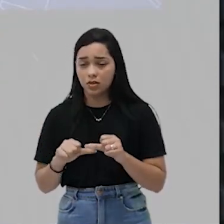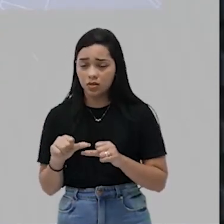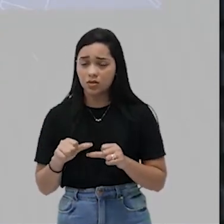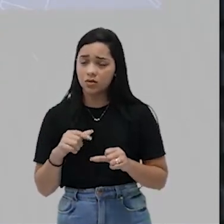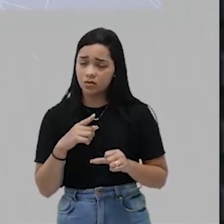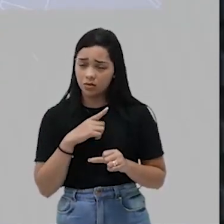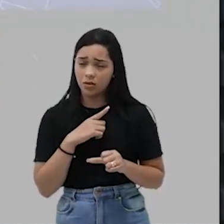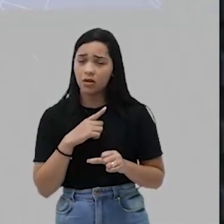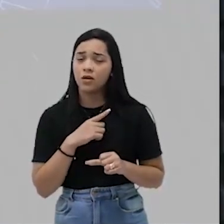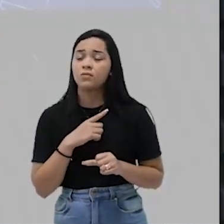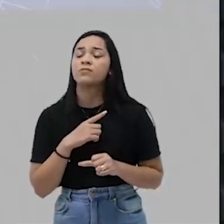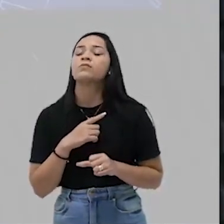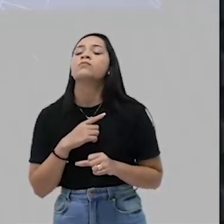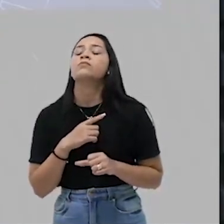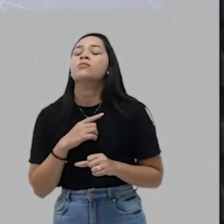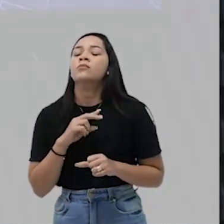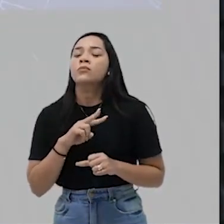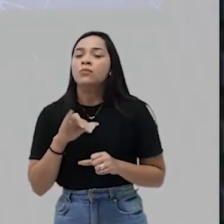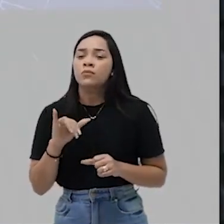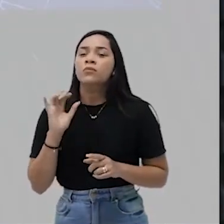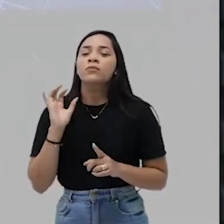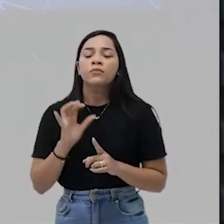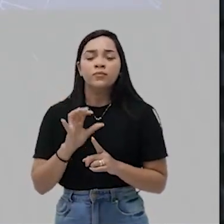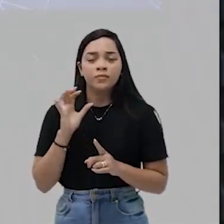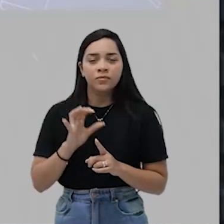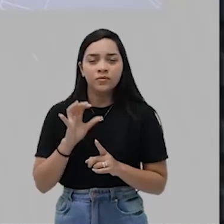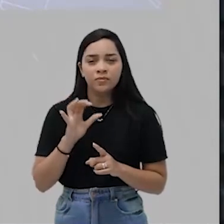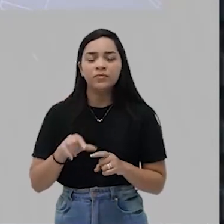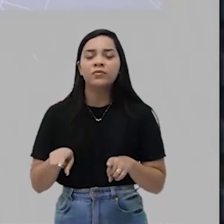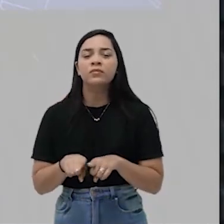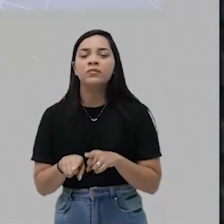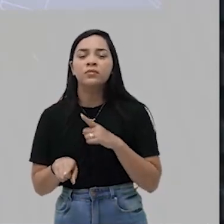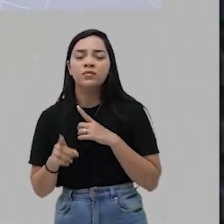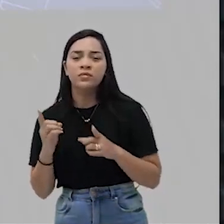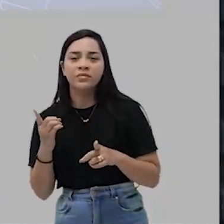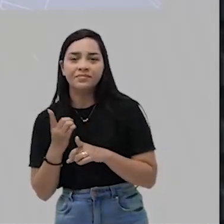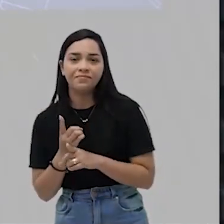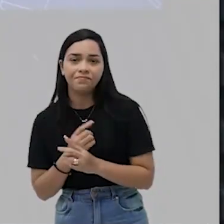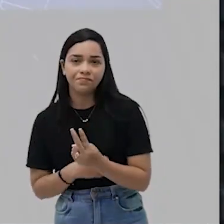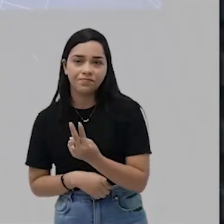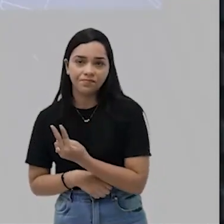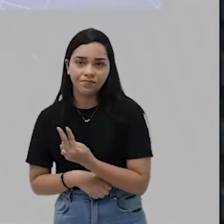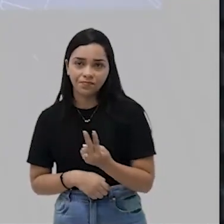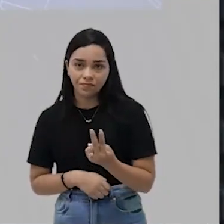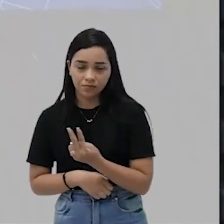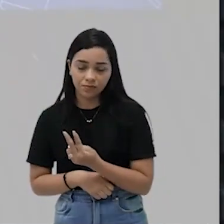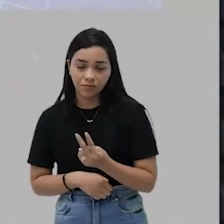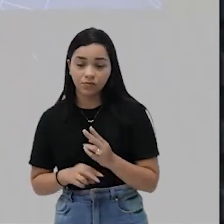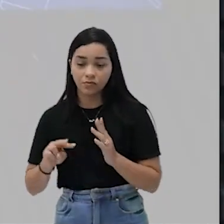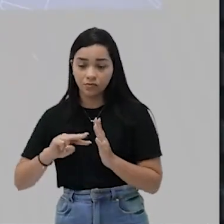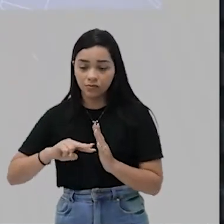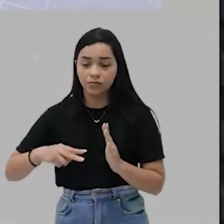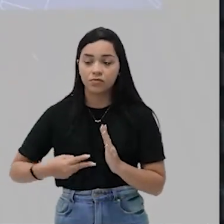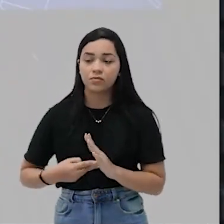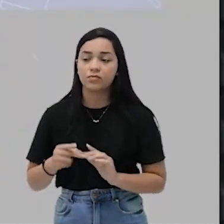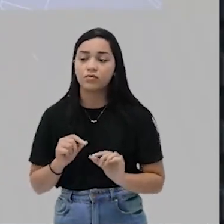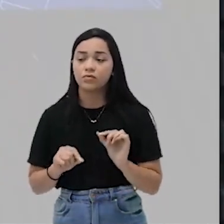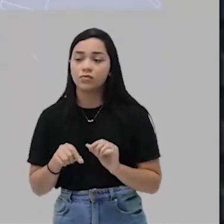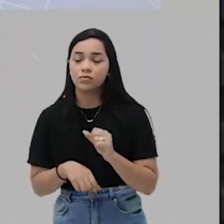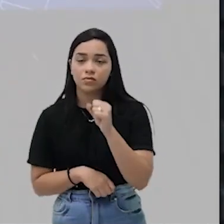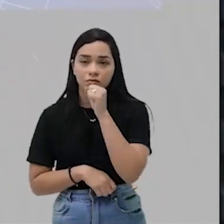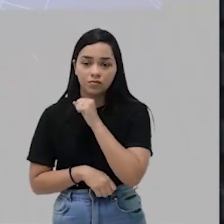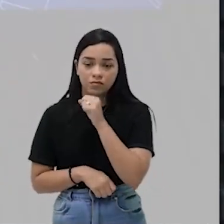protestante, ela também irá influenciar nesse encontro entre esses dois mundos, ou seja, entre o